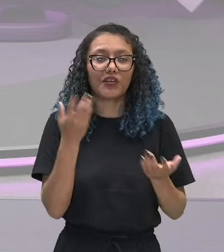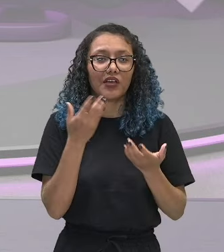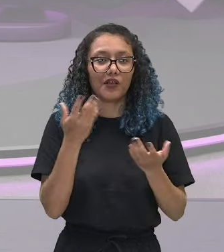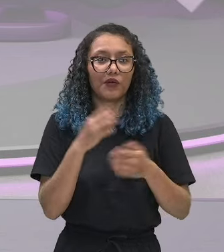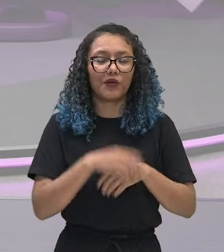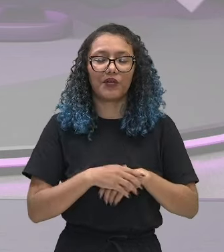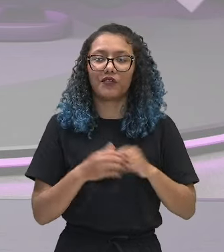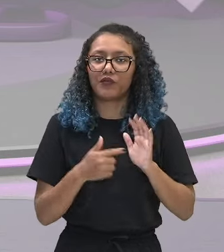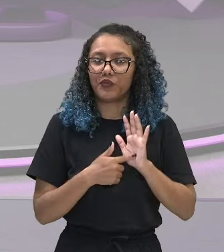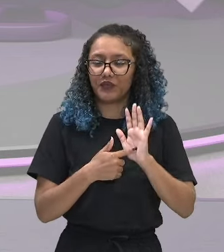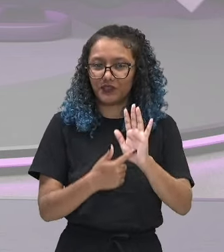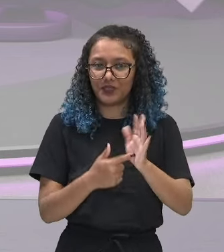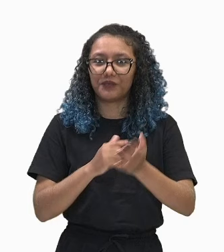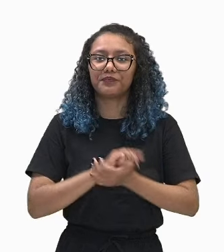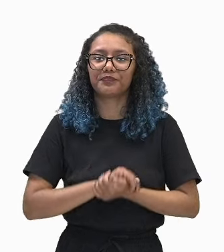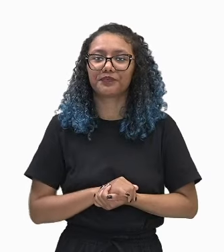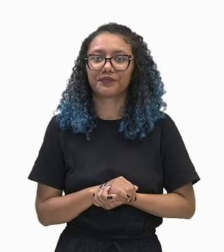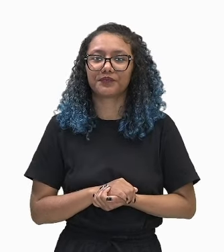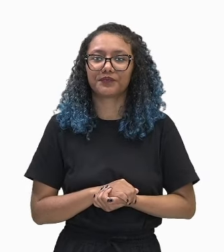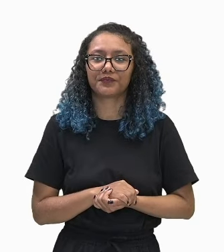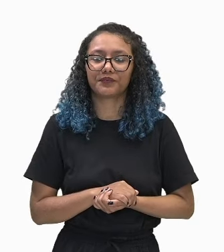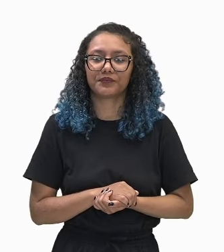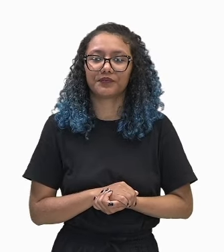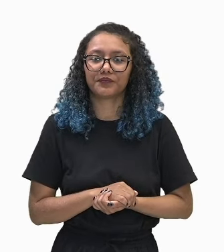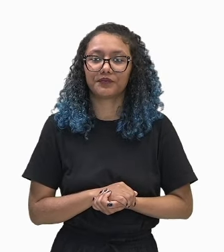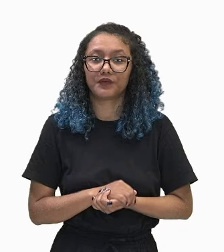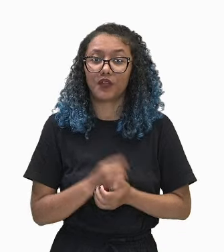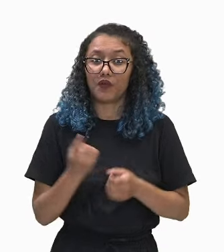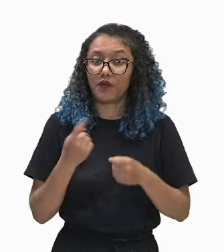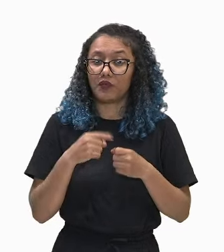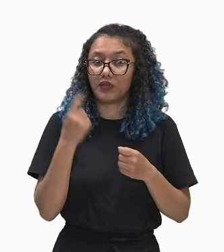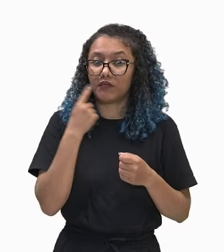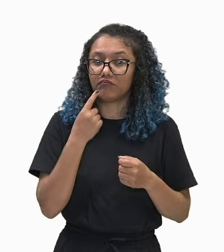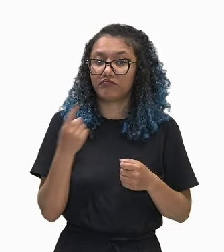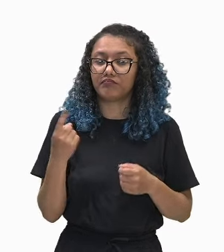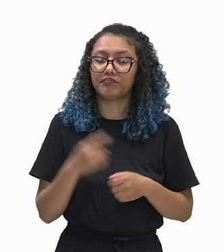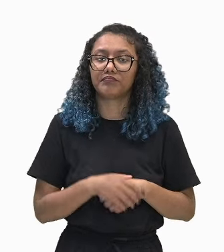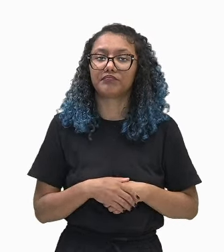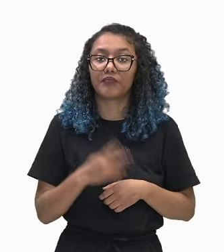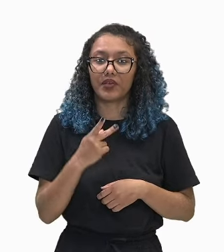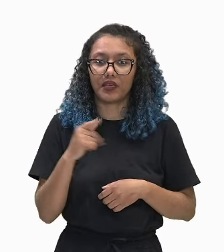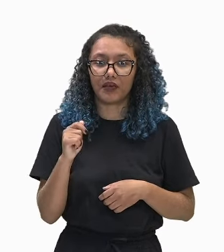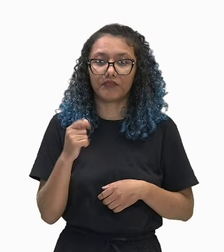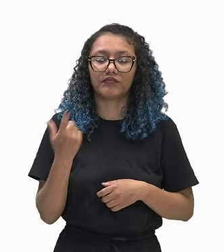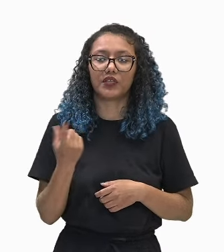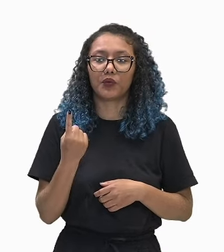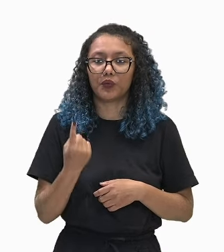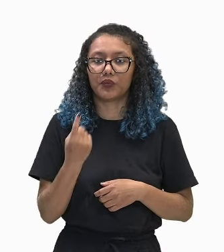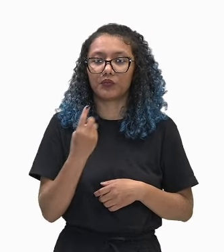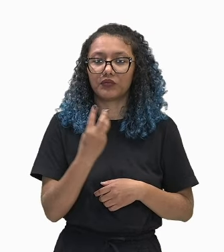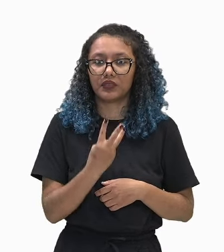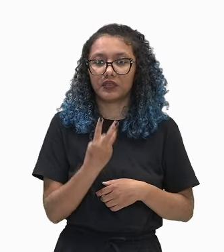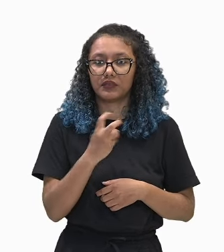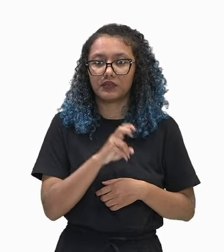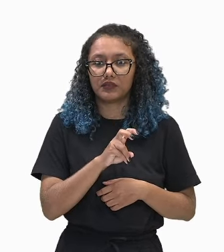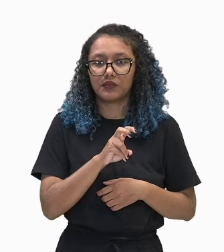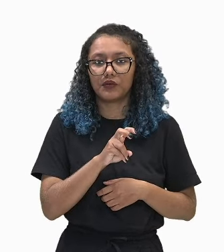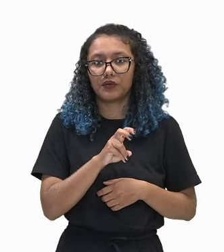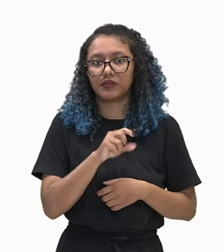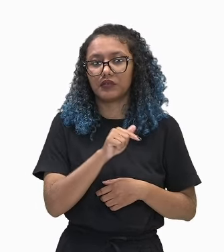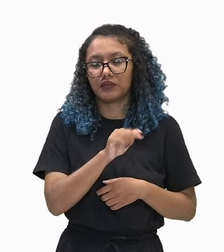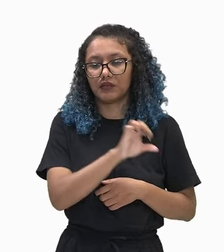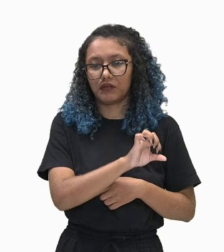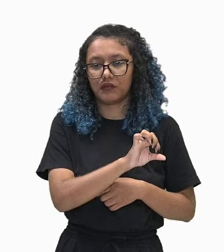conteúdo de progressão aritmética. Vamos voltar aqui para a nossa sequência. Nós temos os valores 1, 3, 5,